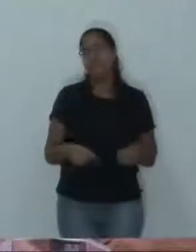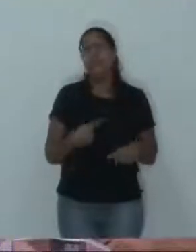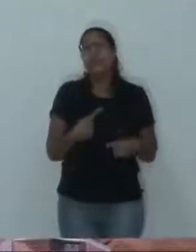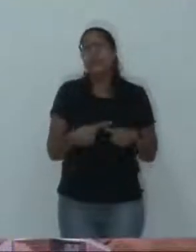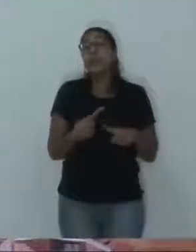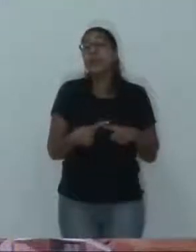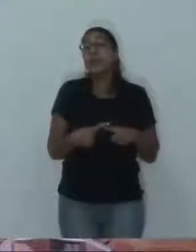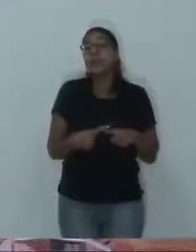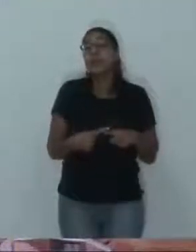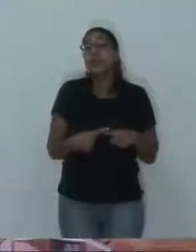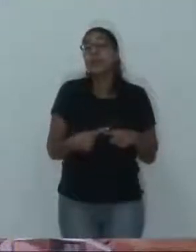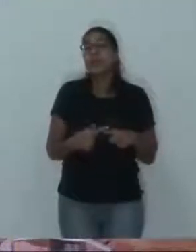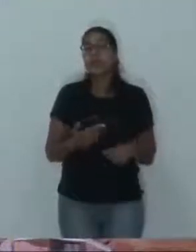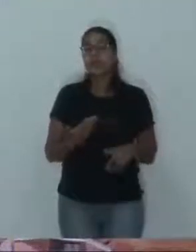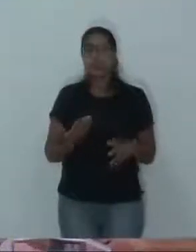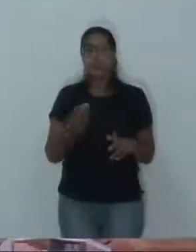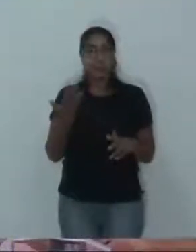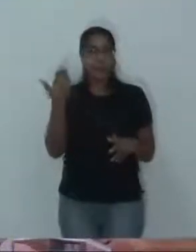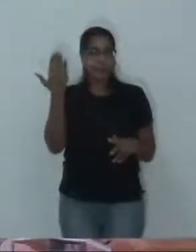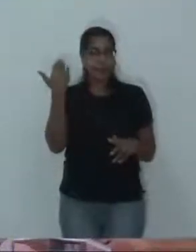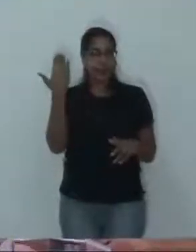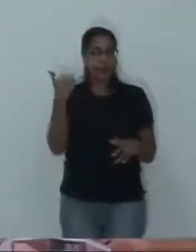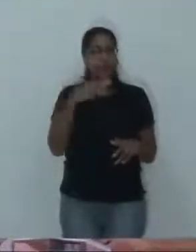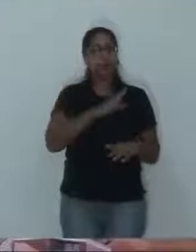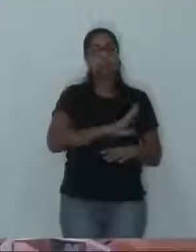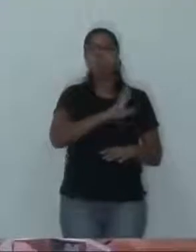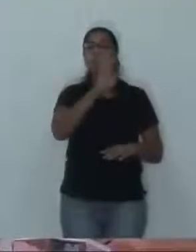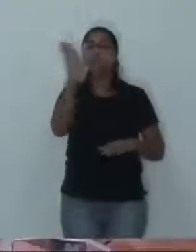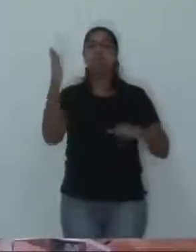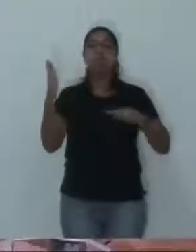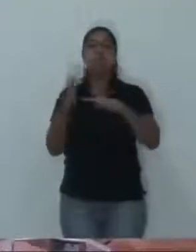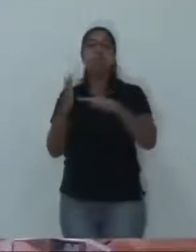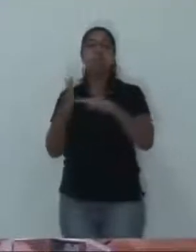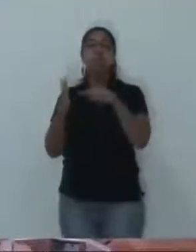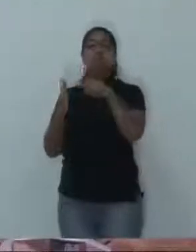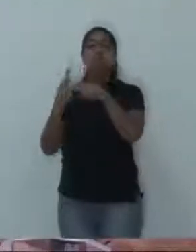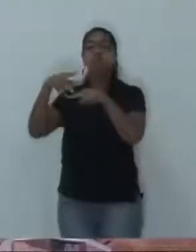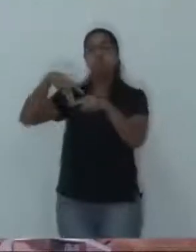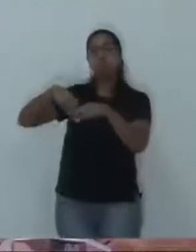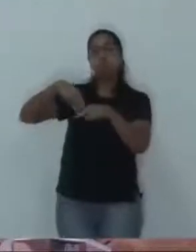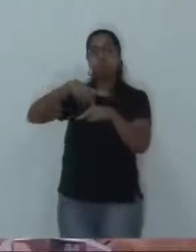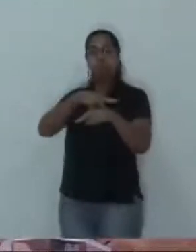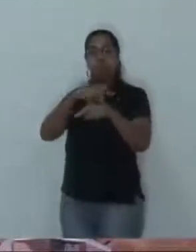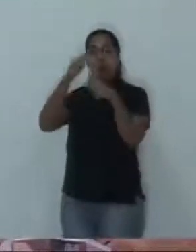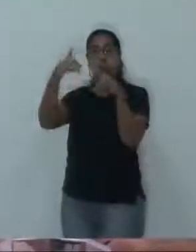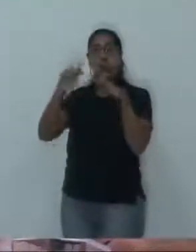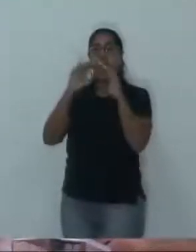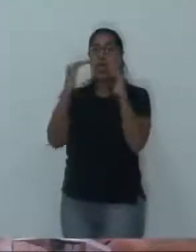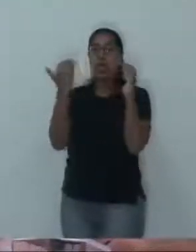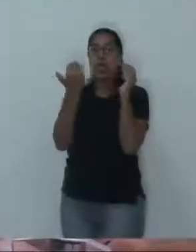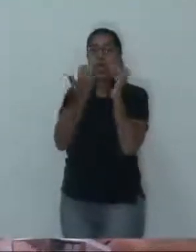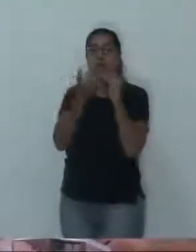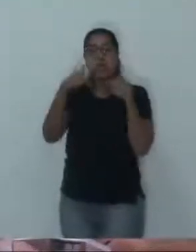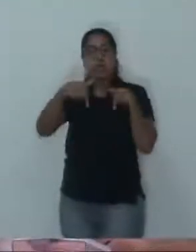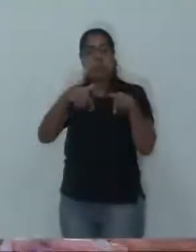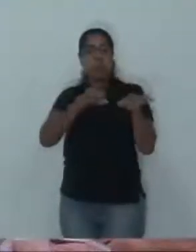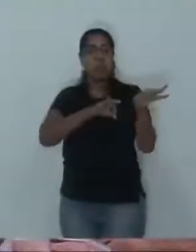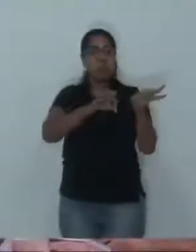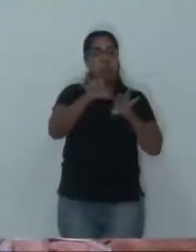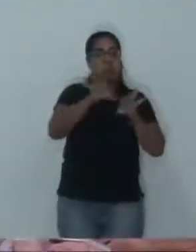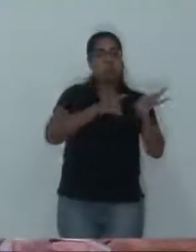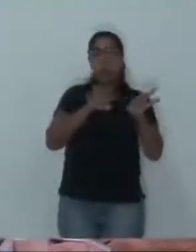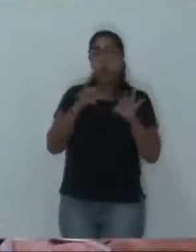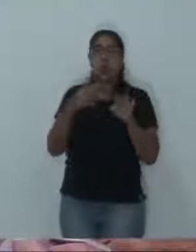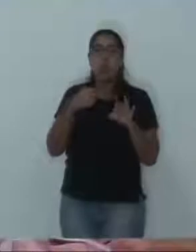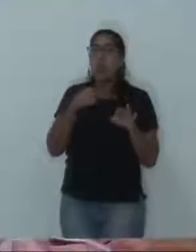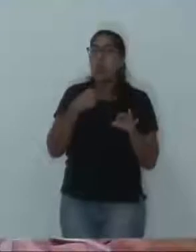homem quando ele levou para o Ministério Público, a reforma da Câmara, e depois não mostrou o arquivamento. Foi